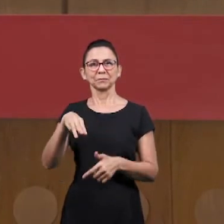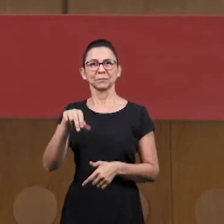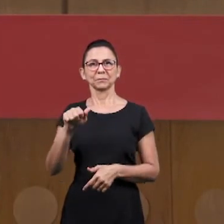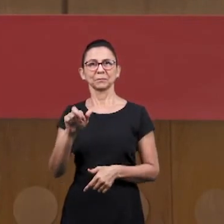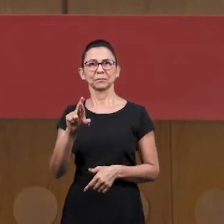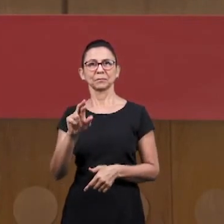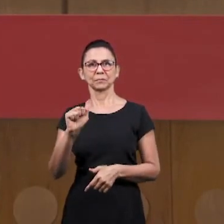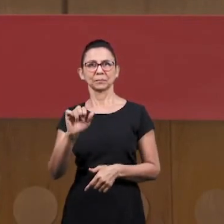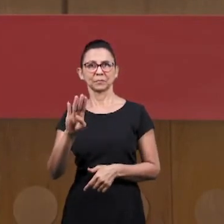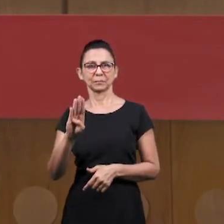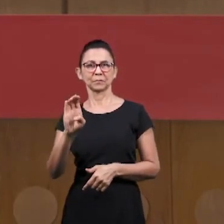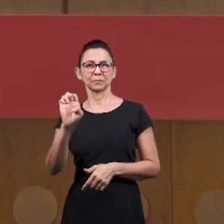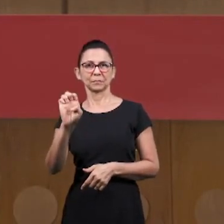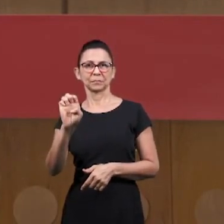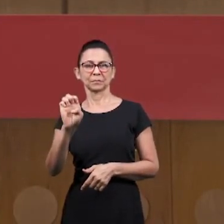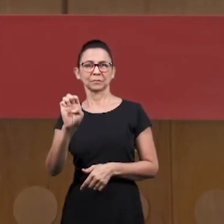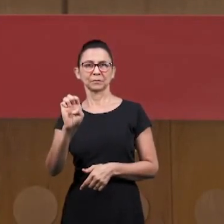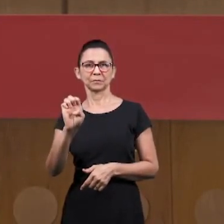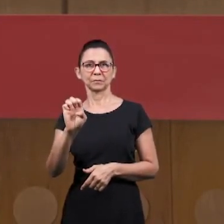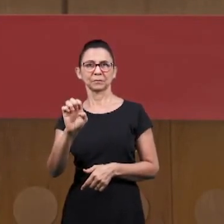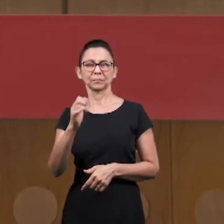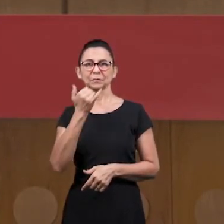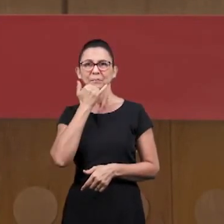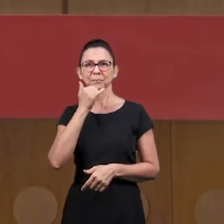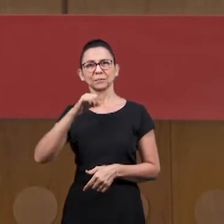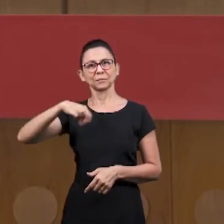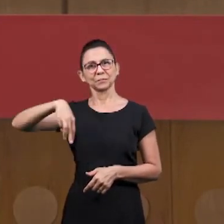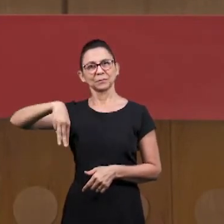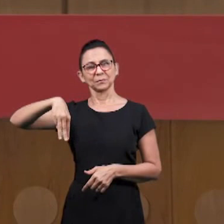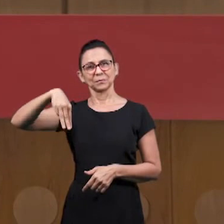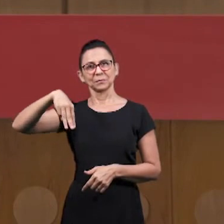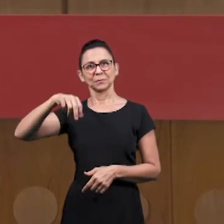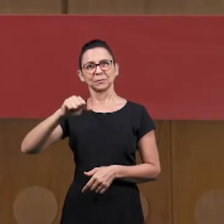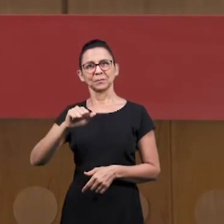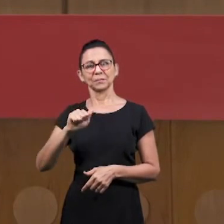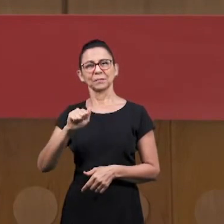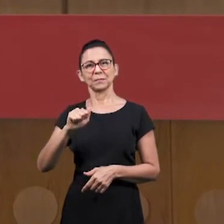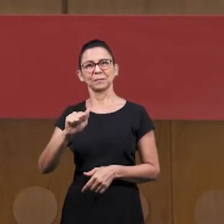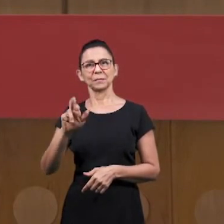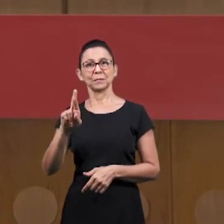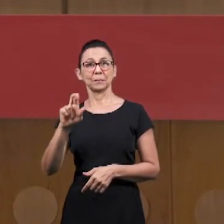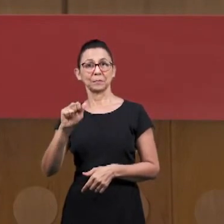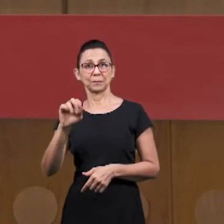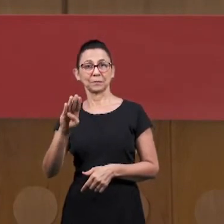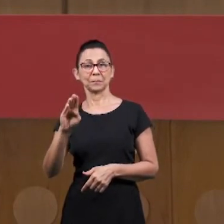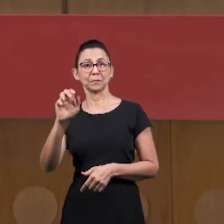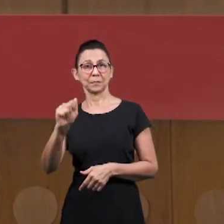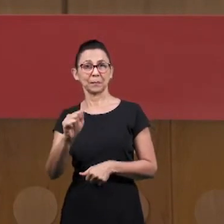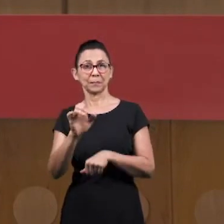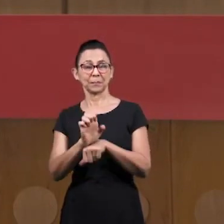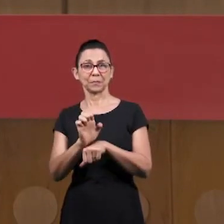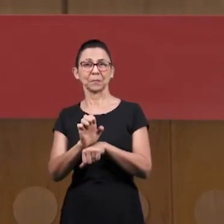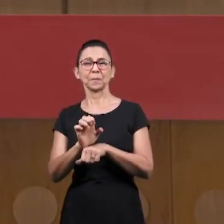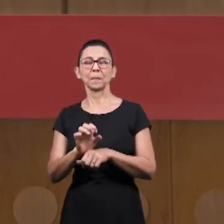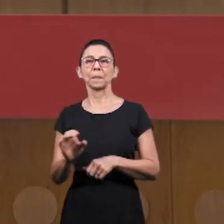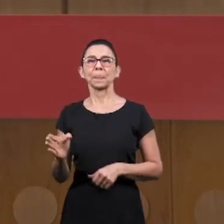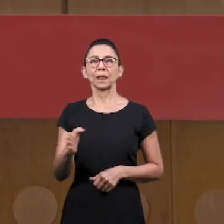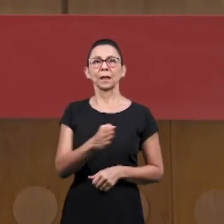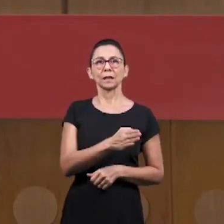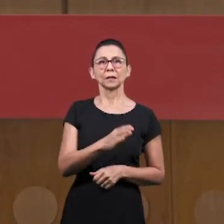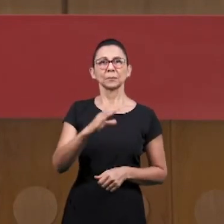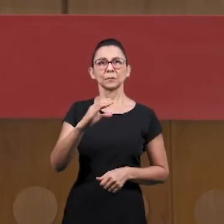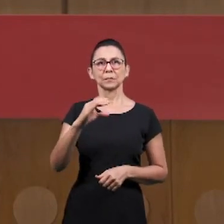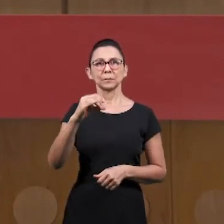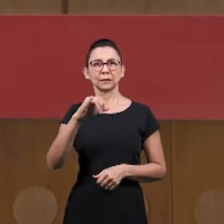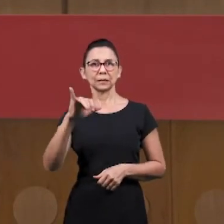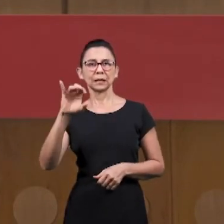em Marabá, no estado do Pará. E logo depois vamos lá para São Paulo, onde ali o nosso irmão Caio Vitor Simões,